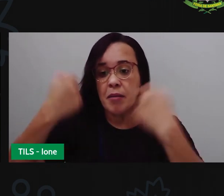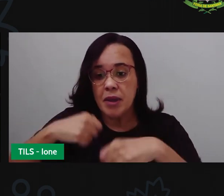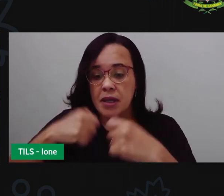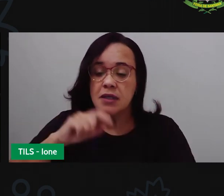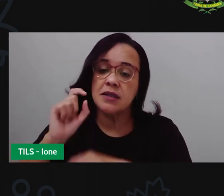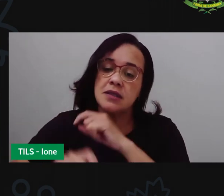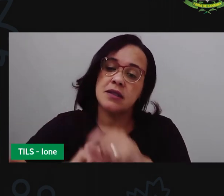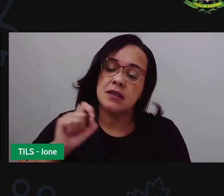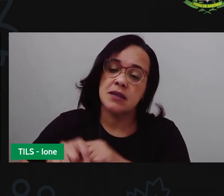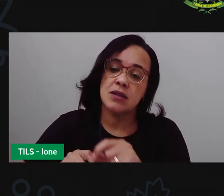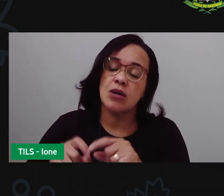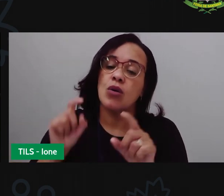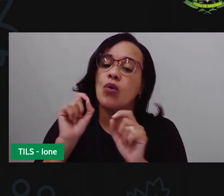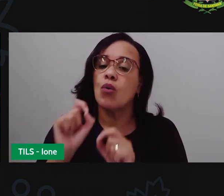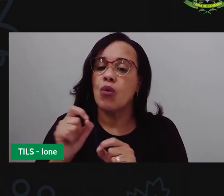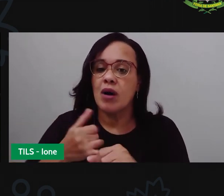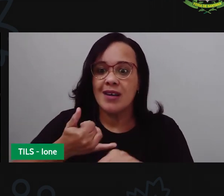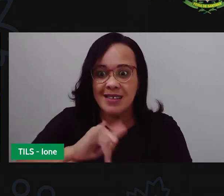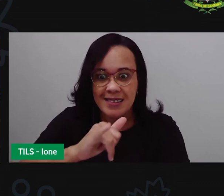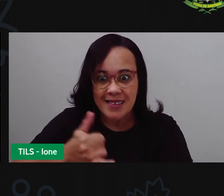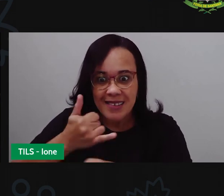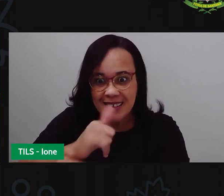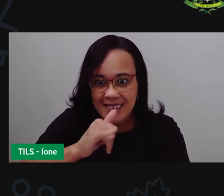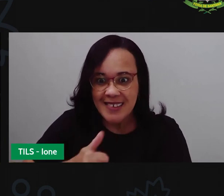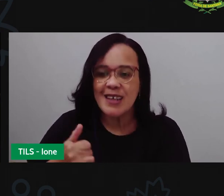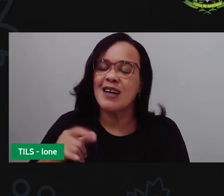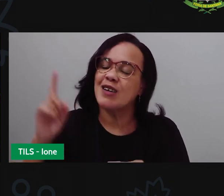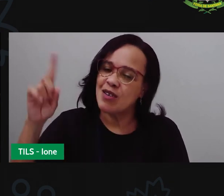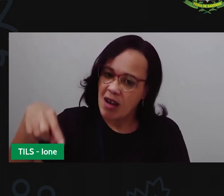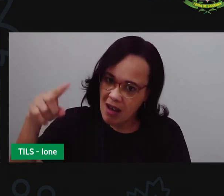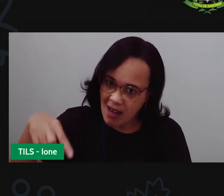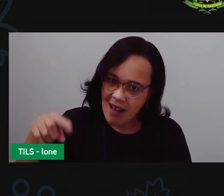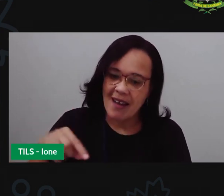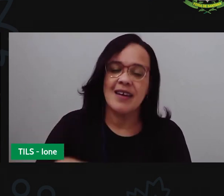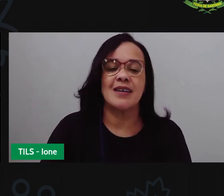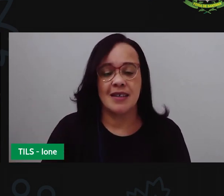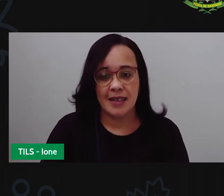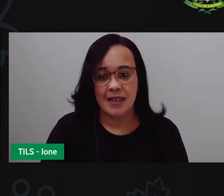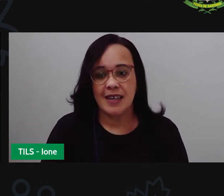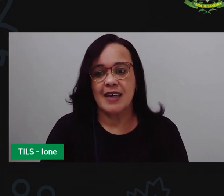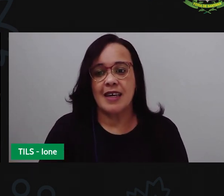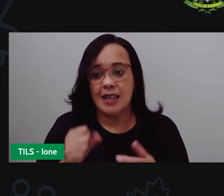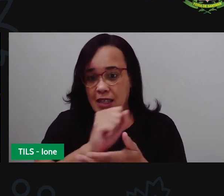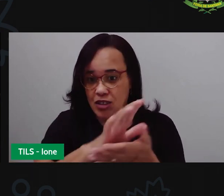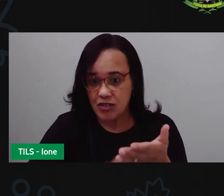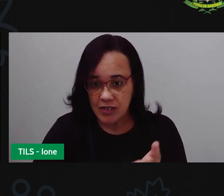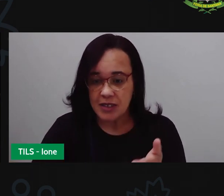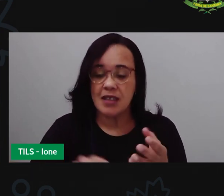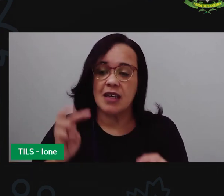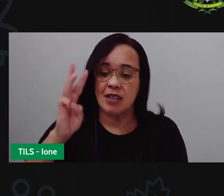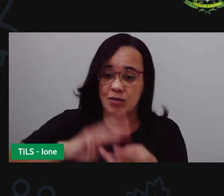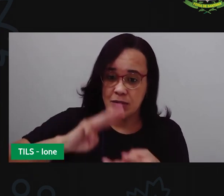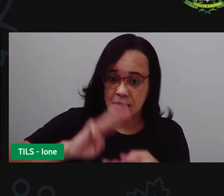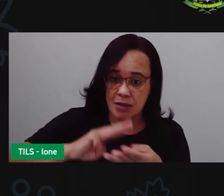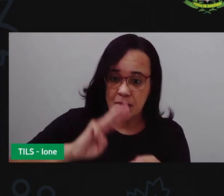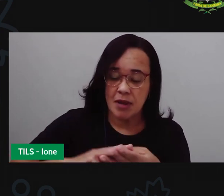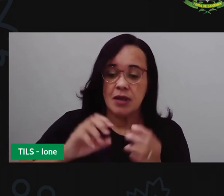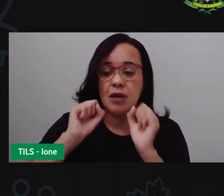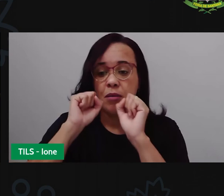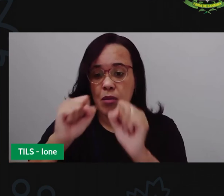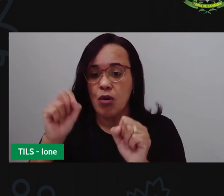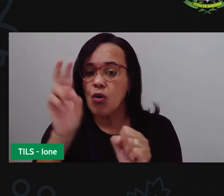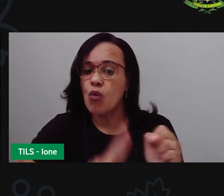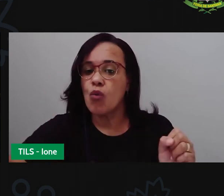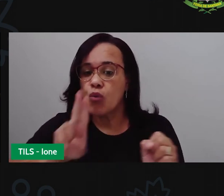filtrações. A gente viu que a gente pode usar os dedos da mão para contar, que a gente pode fazer traços, riscos ali no